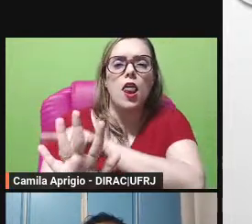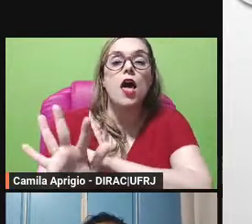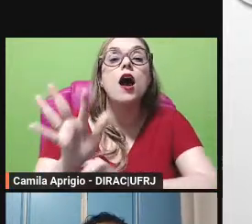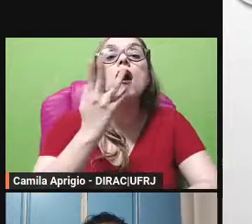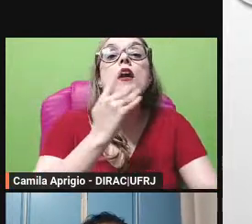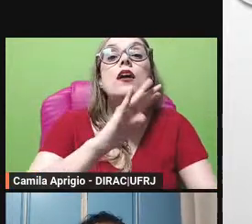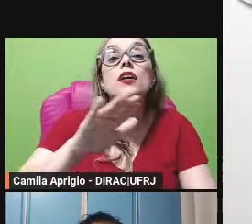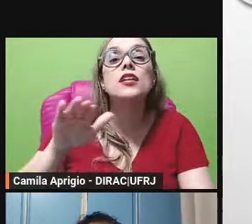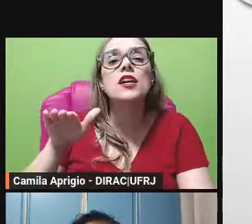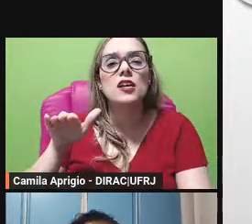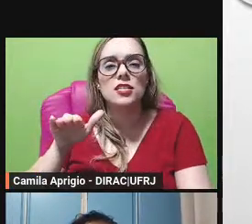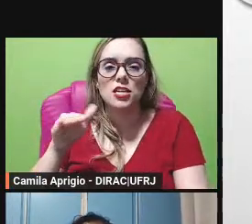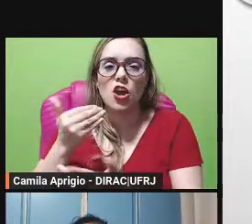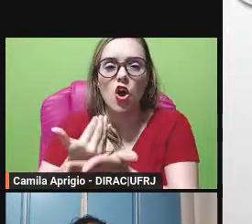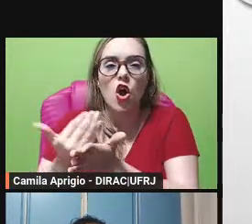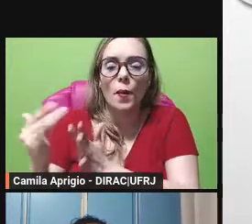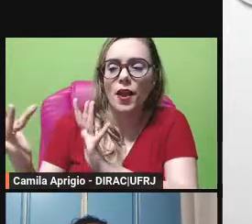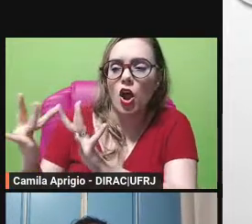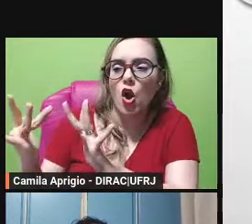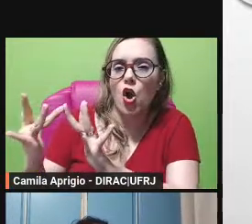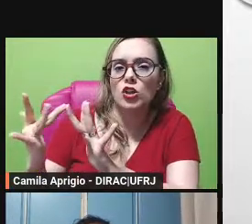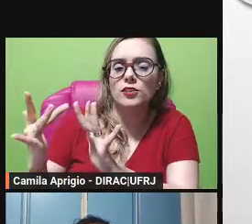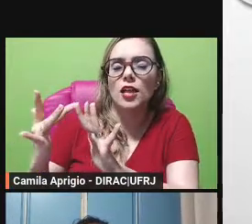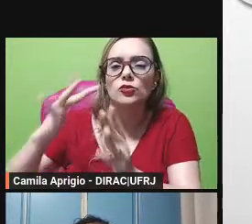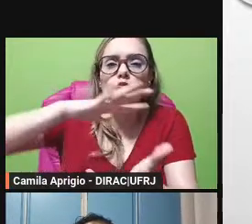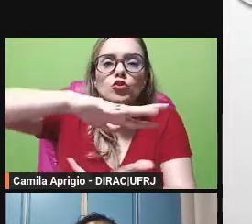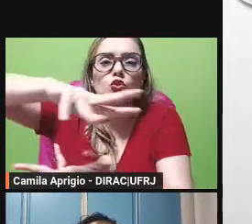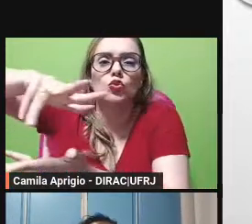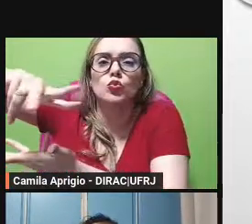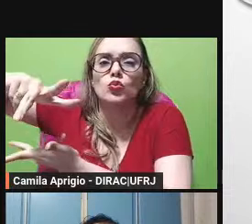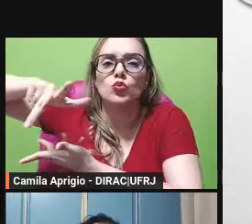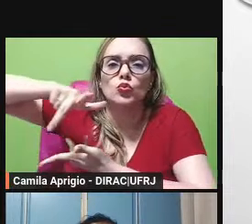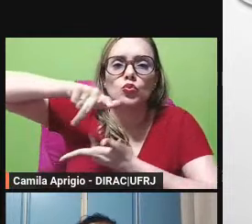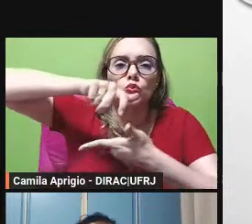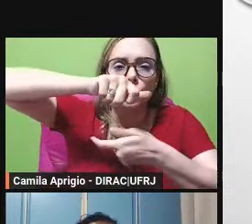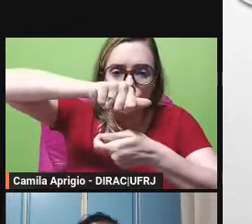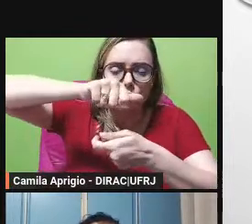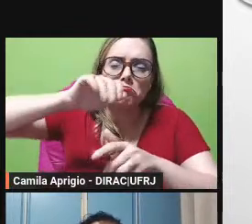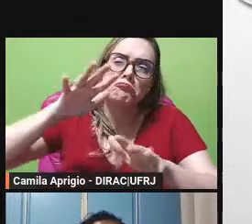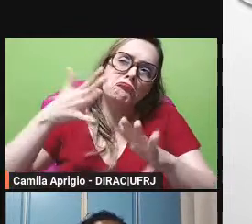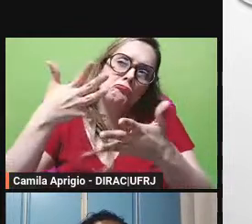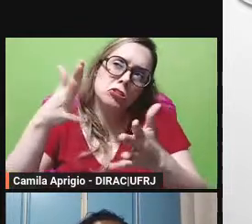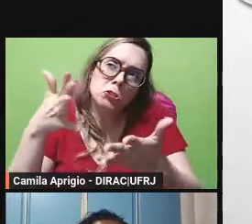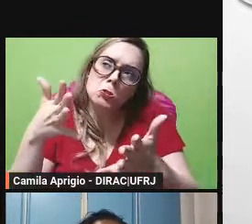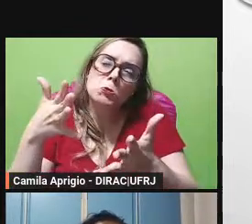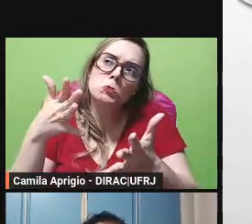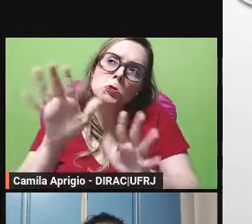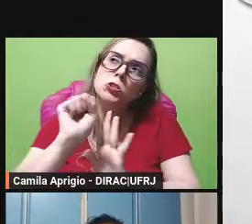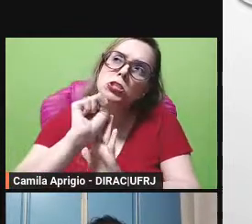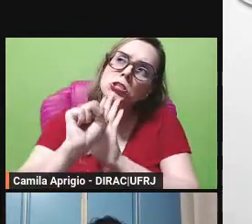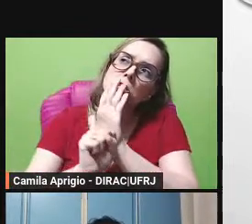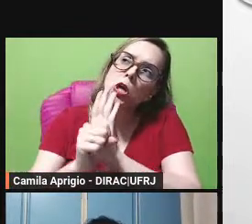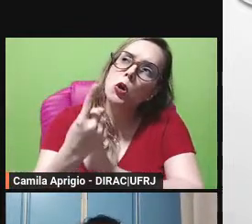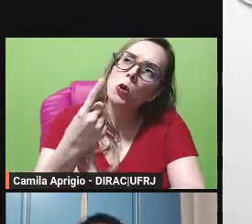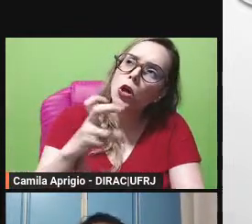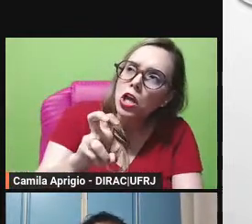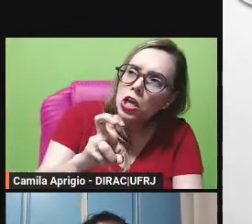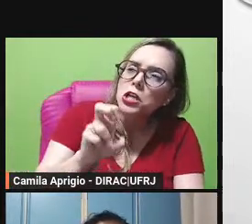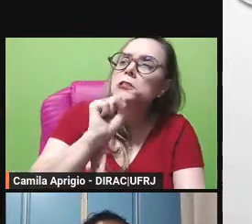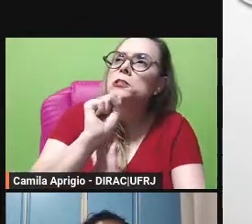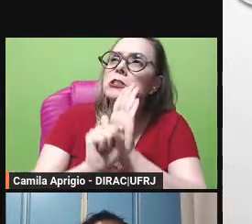mundo novamente a escola por sua vez ali por volta dos séculos dos séculos 15 e 16